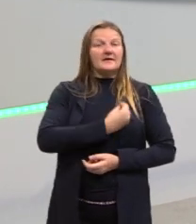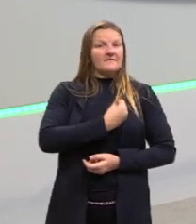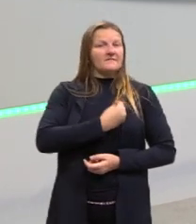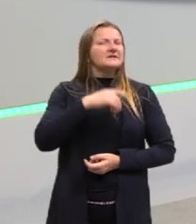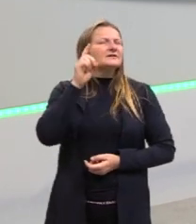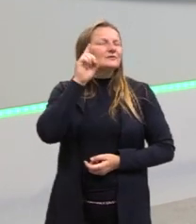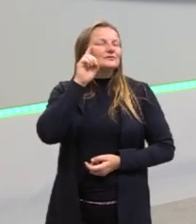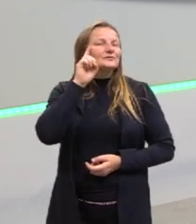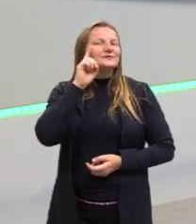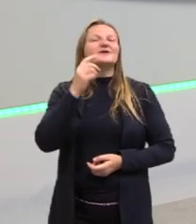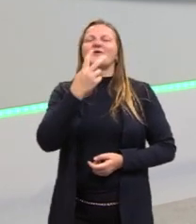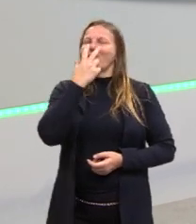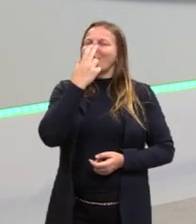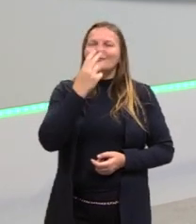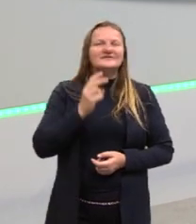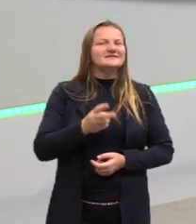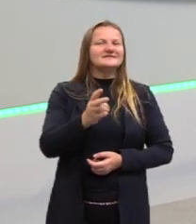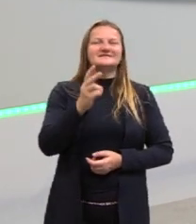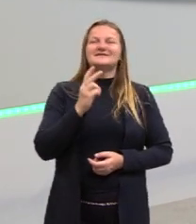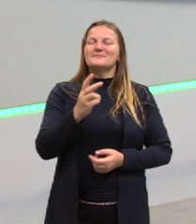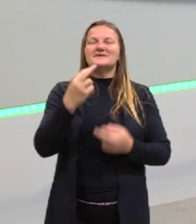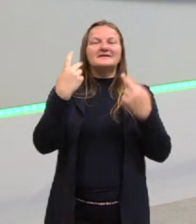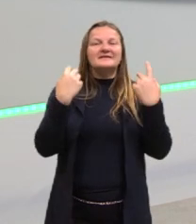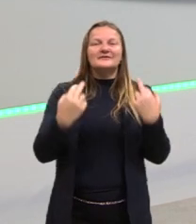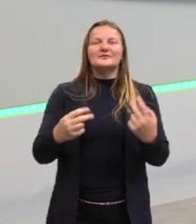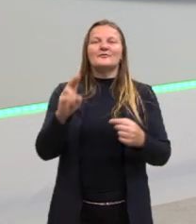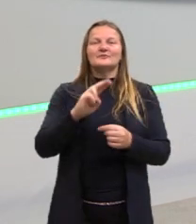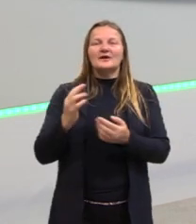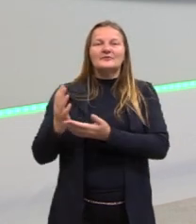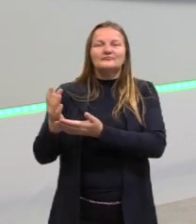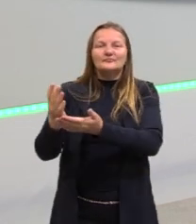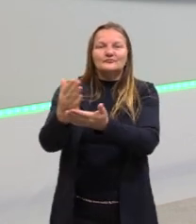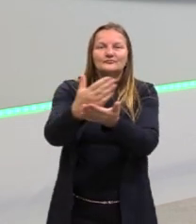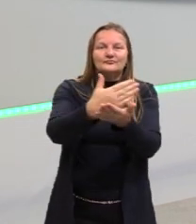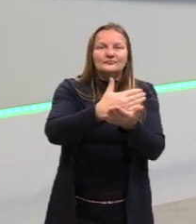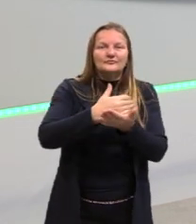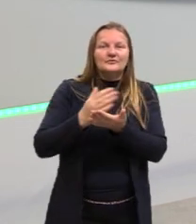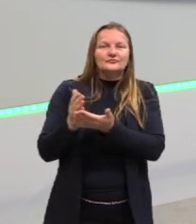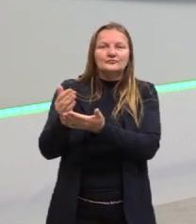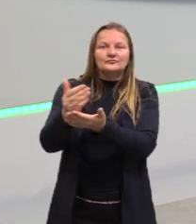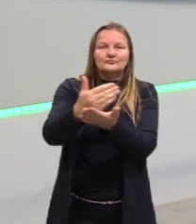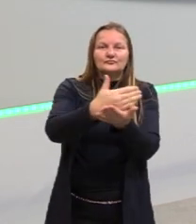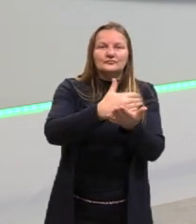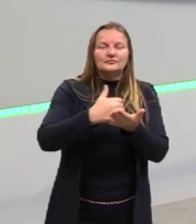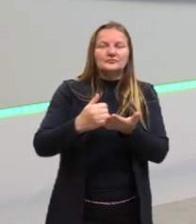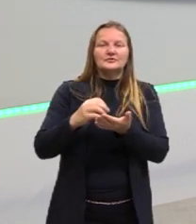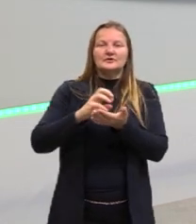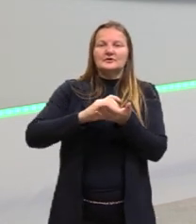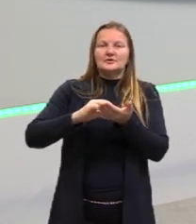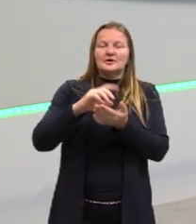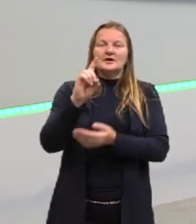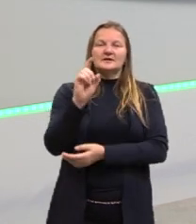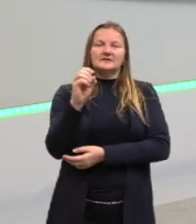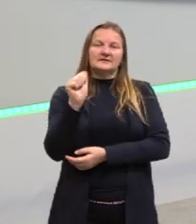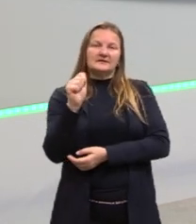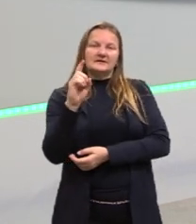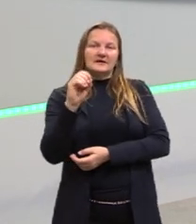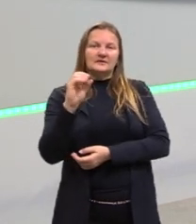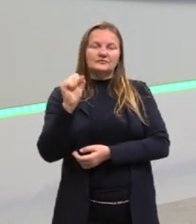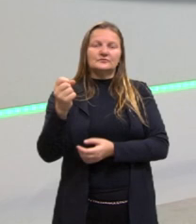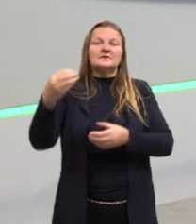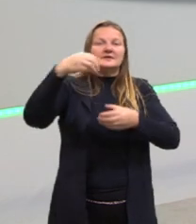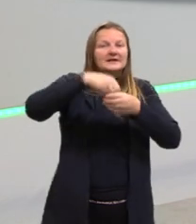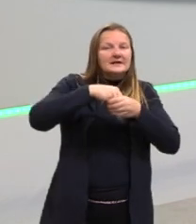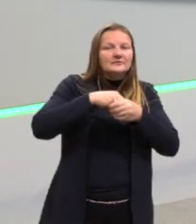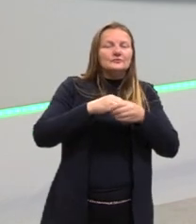E é muito comum então trazer esses dados, essa coleta de dados para os equipamentos eletrônicos que a gente utiliza,